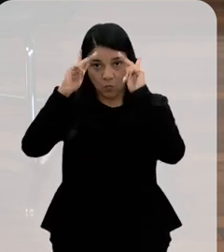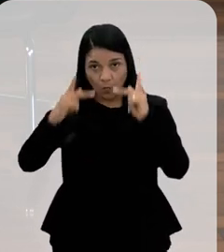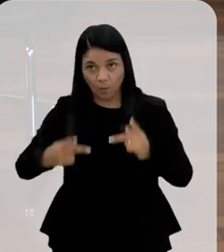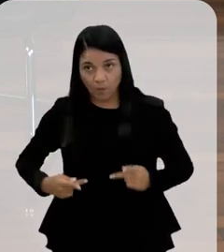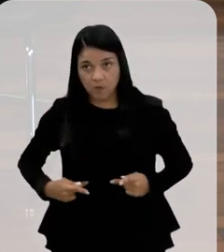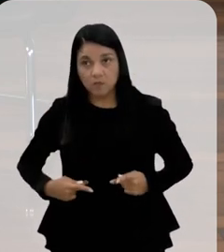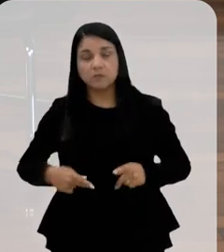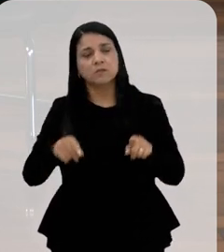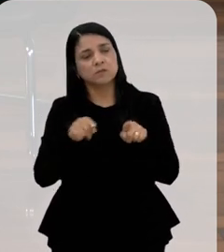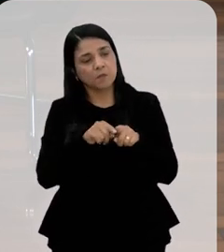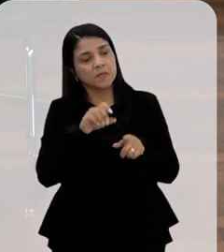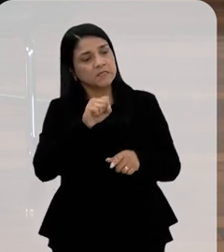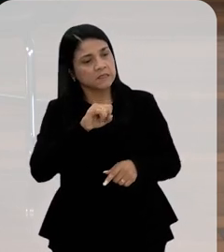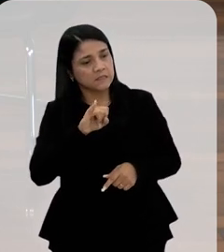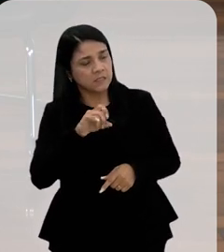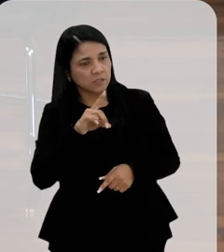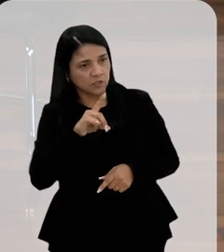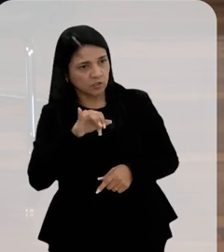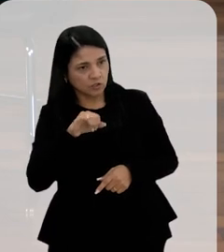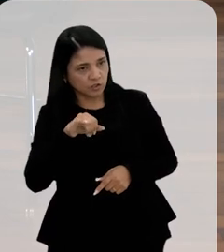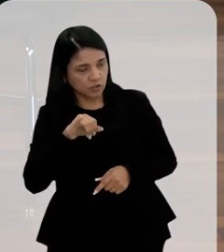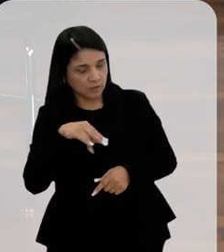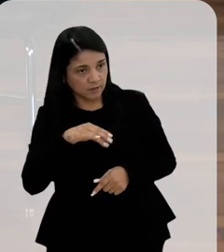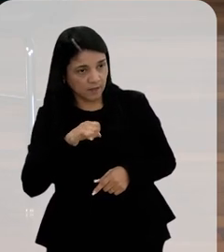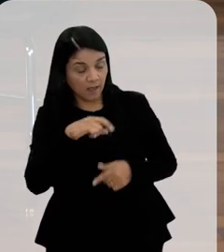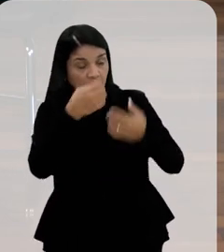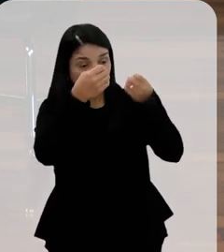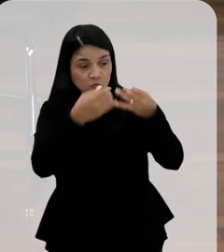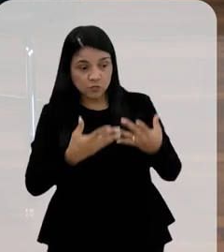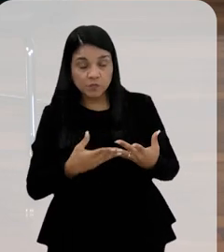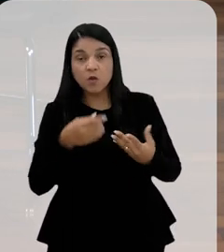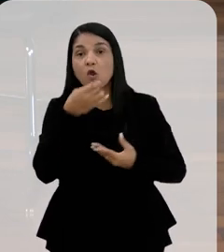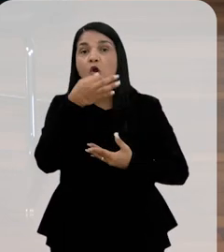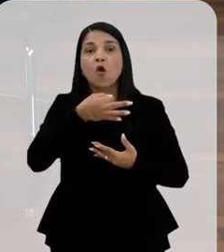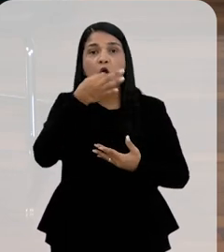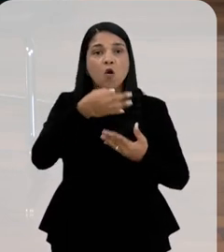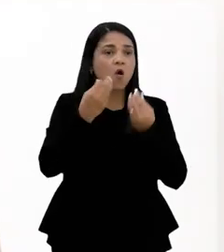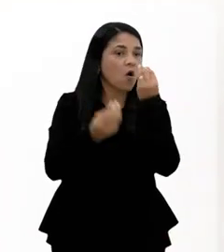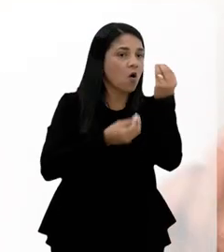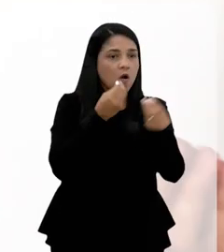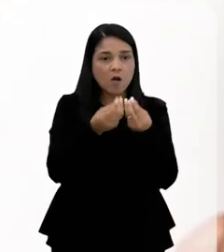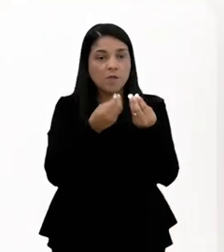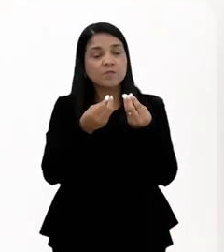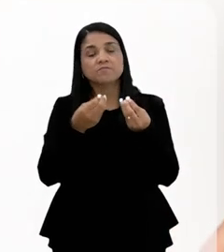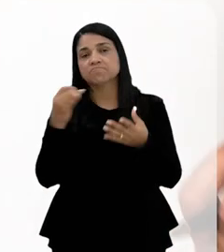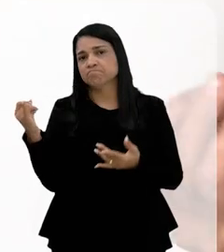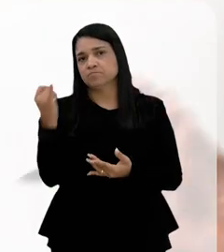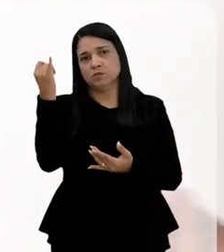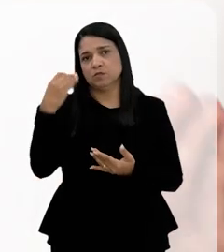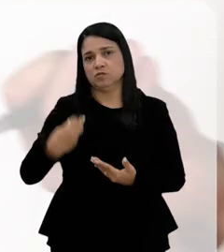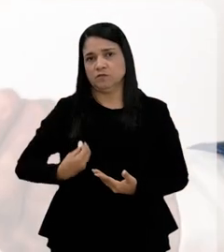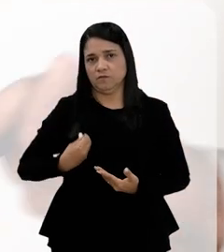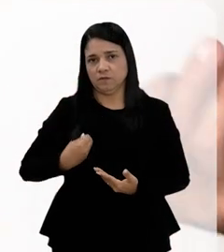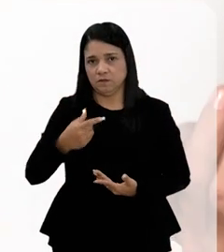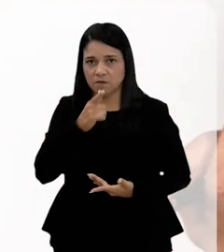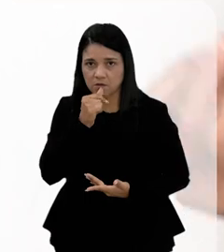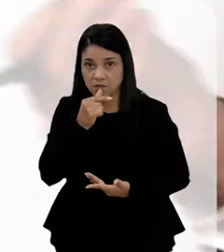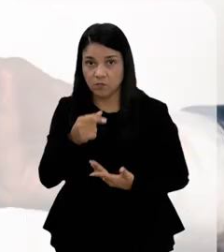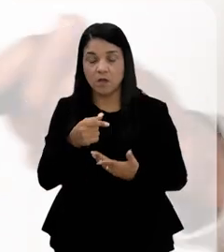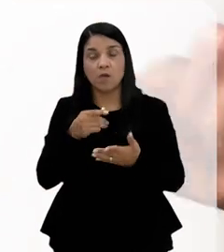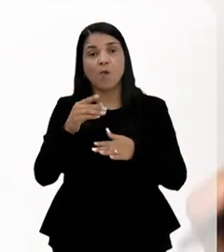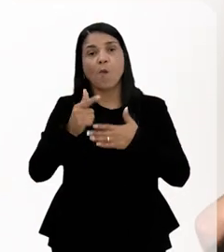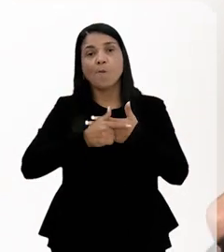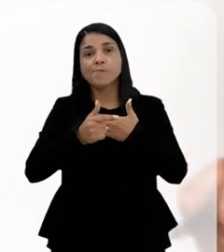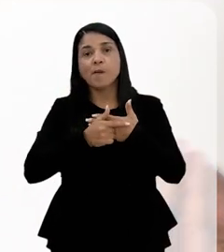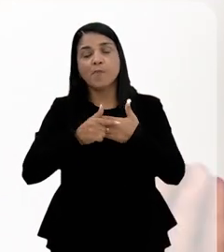e queria que você trouxesse também a sua consideração e opinião a respeito desse direito tão essencial para todos nós, falando um pouco sobre o